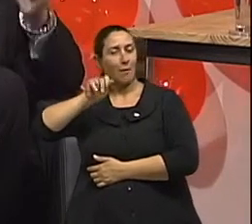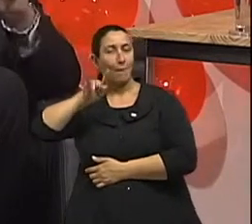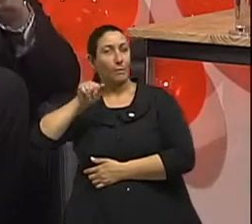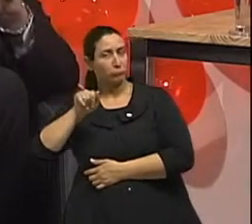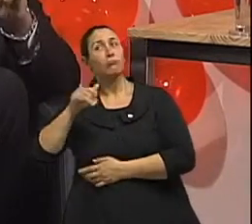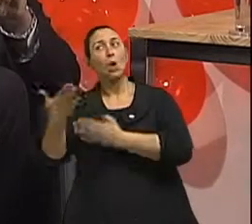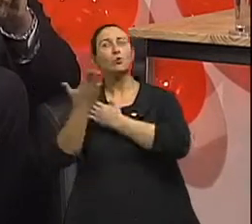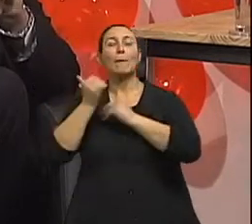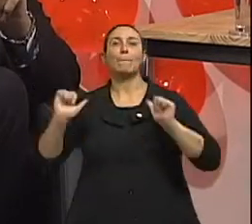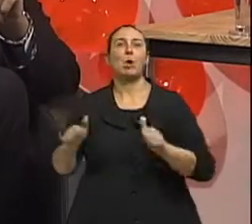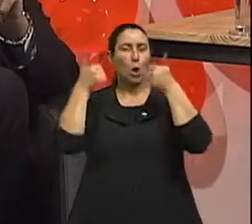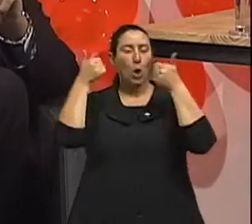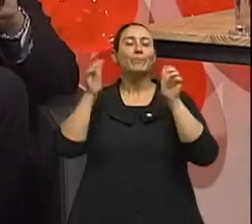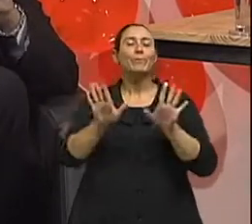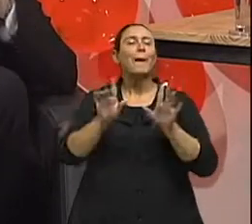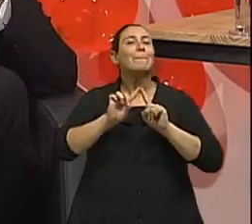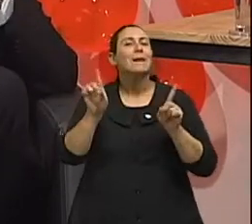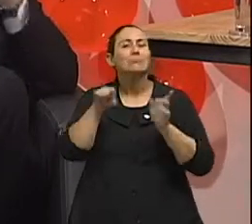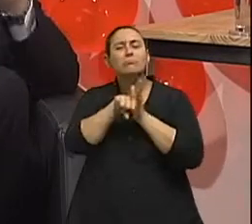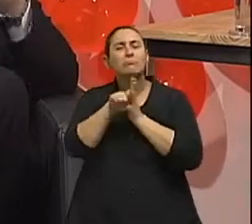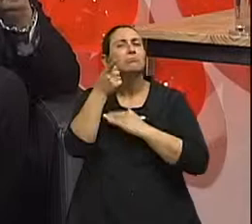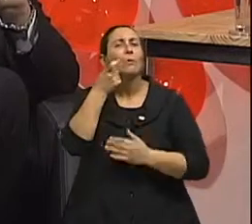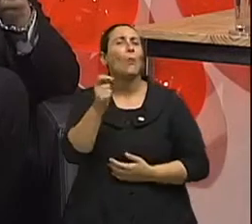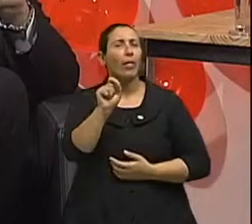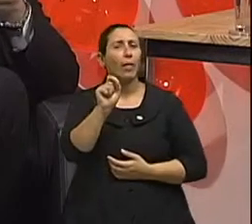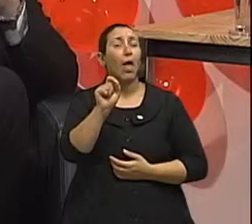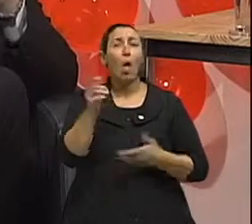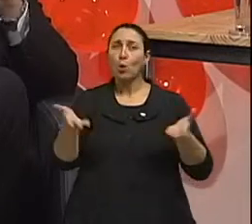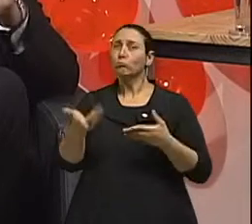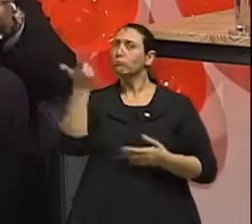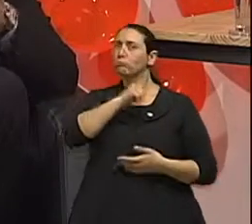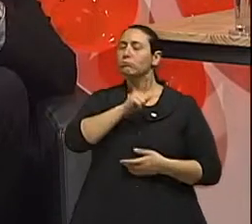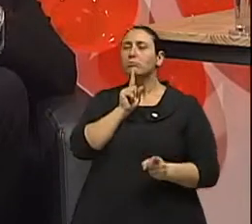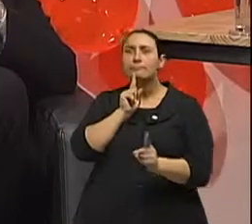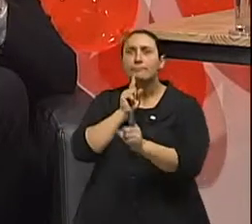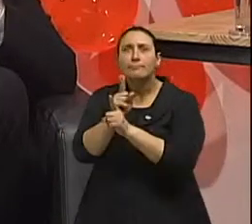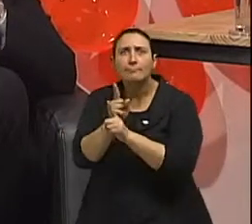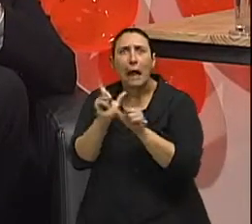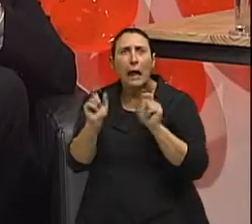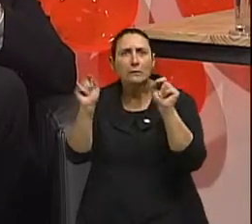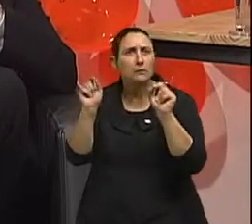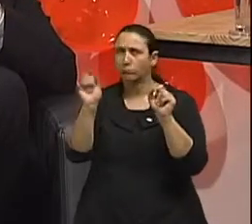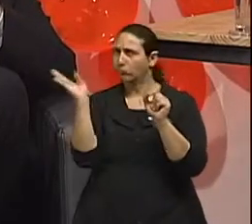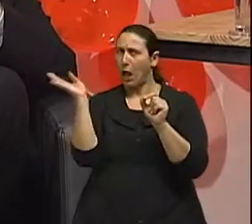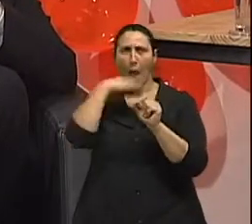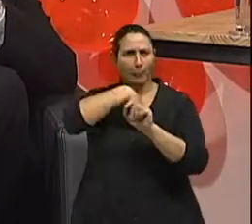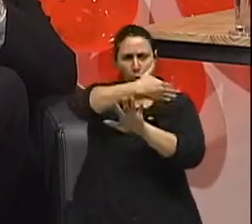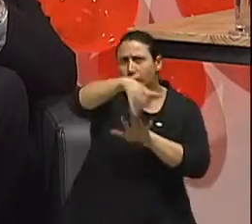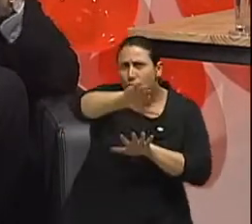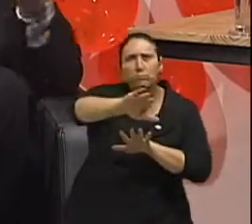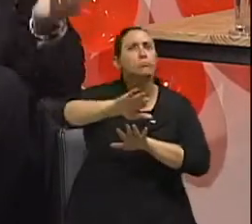O dado mais interessante é que hoje nós estamos mirando melhor na doença. Hoje a gente consegue pegar a lesão do paciente,